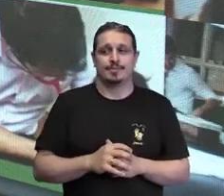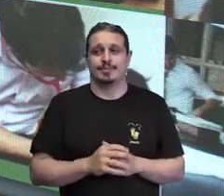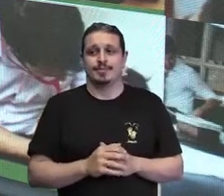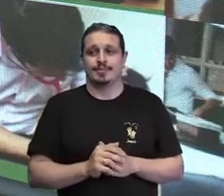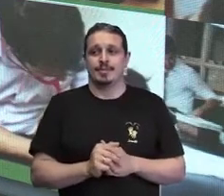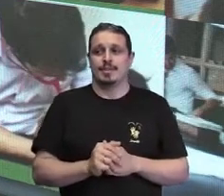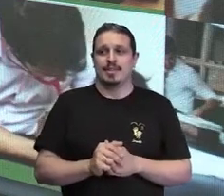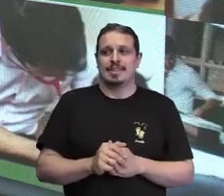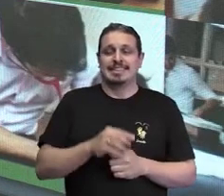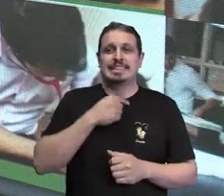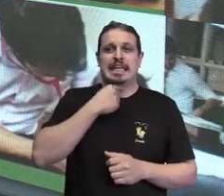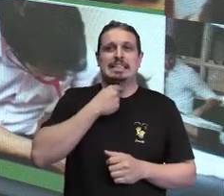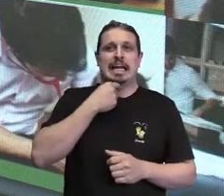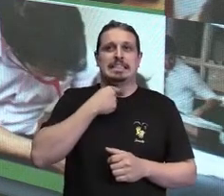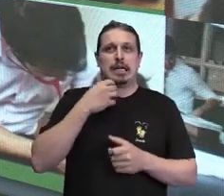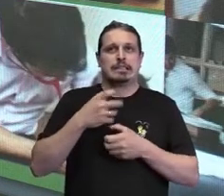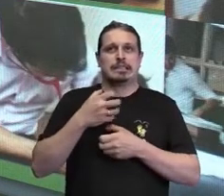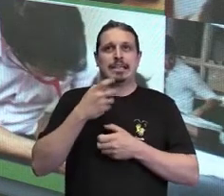embargada.